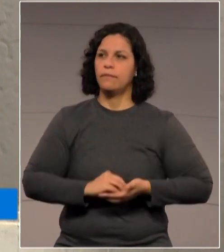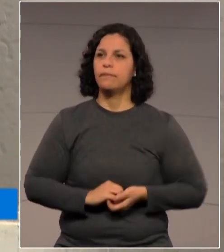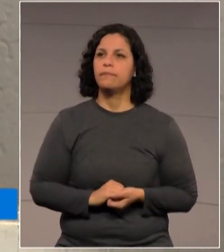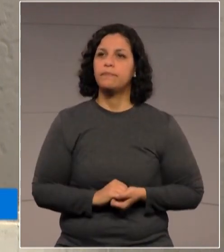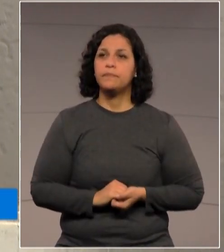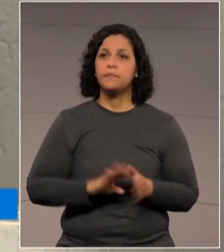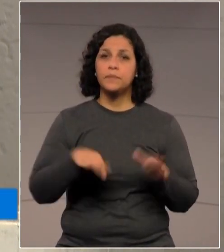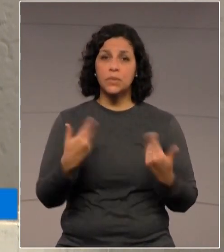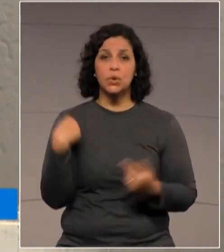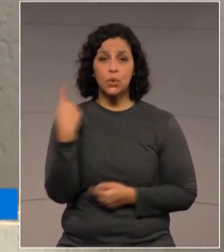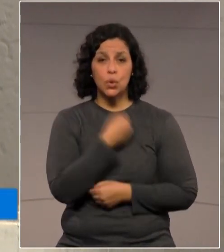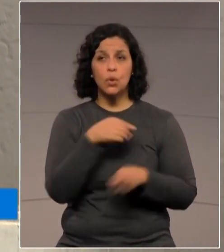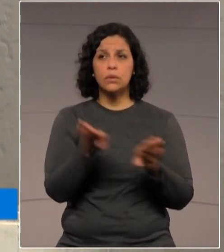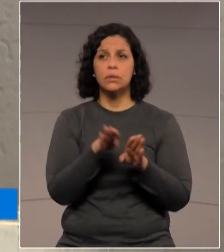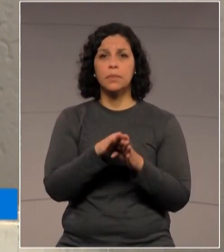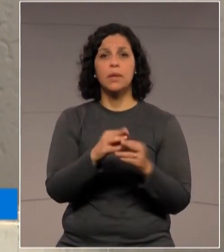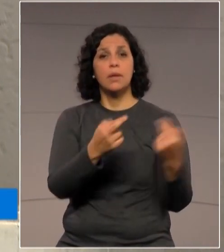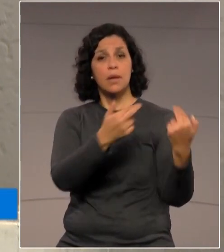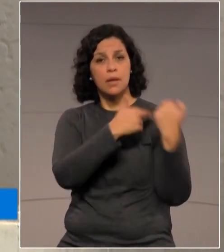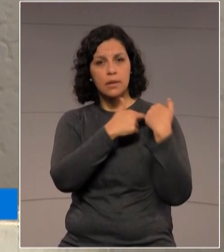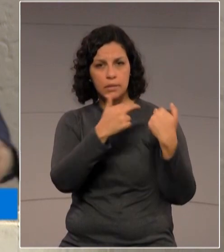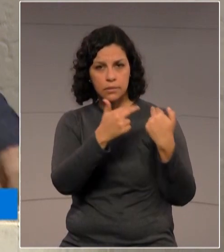E todos nós temos responsabilidades.